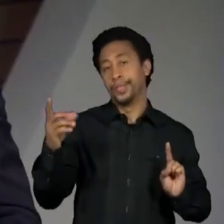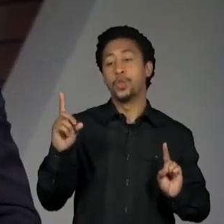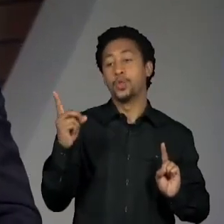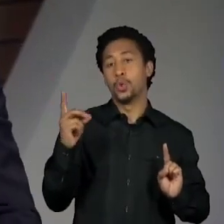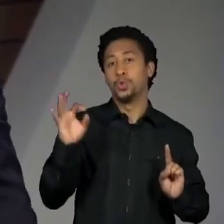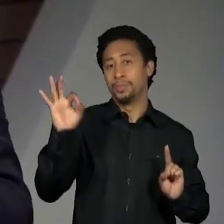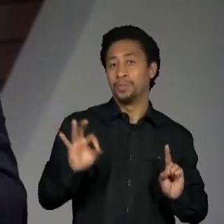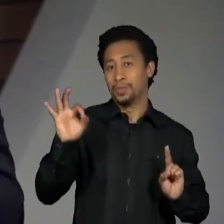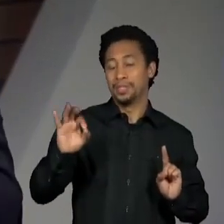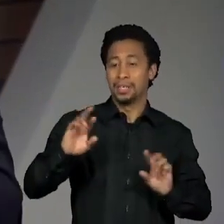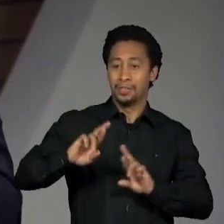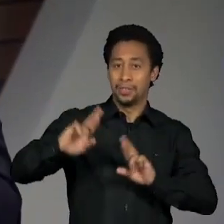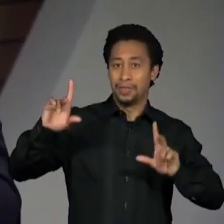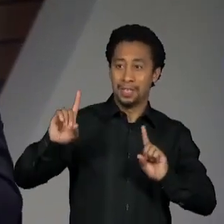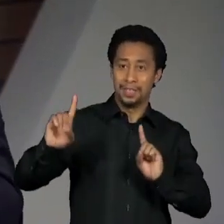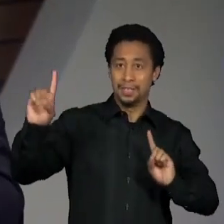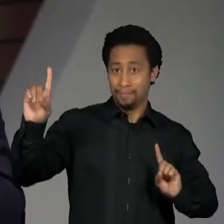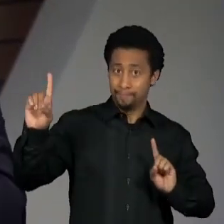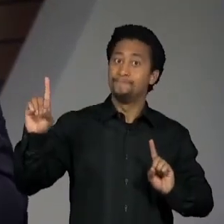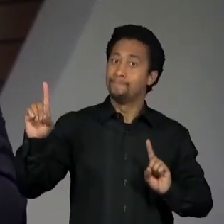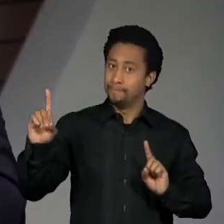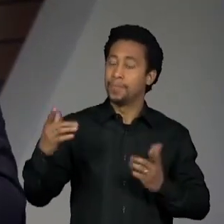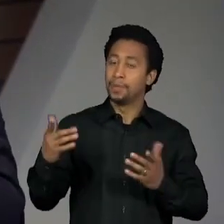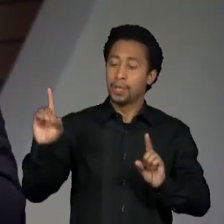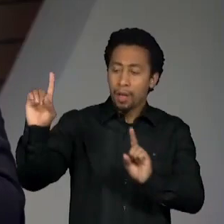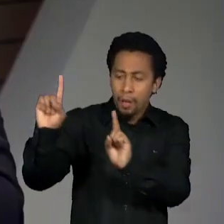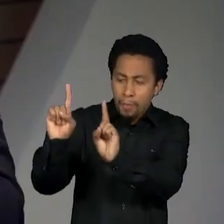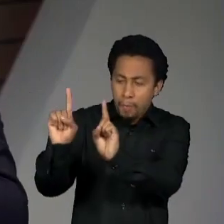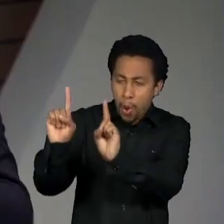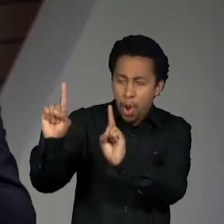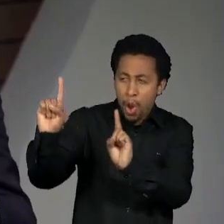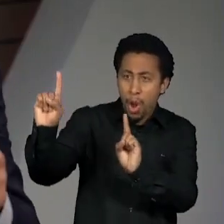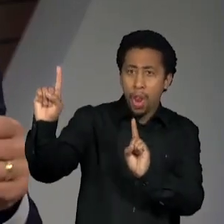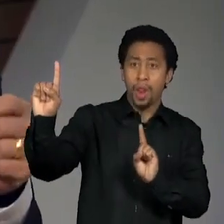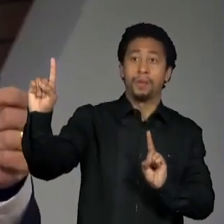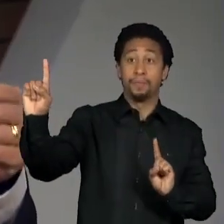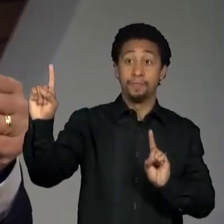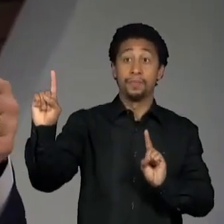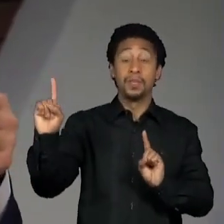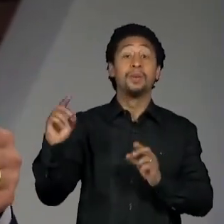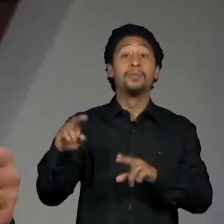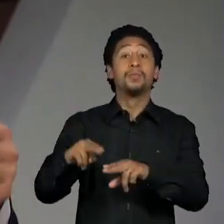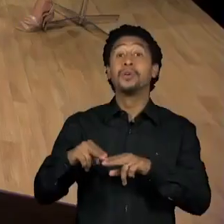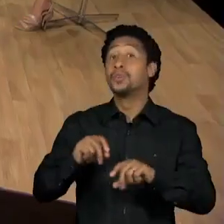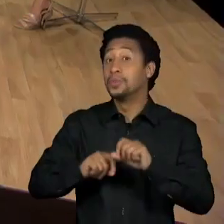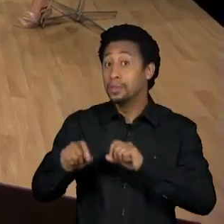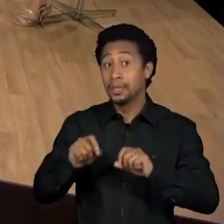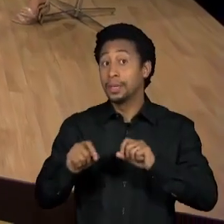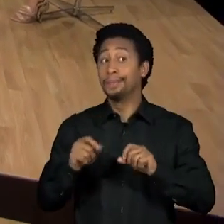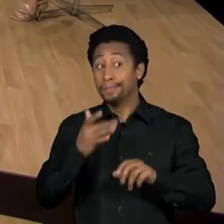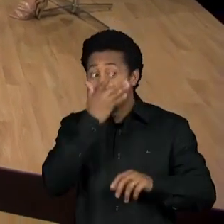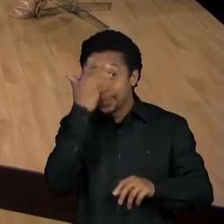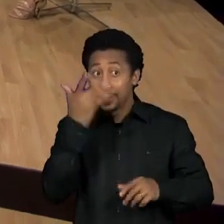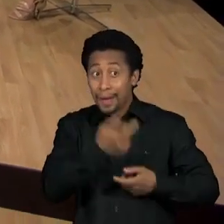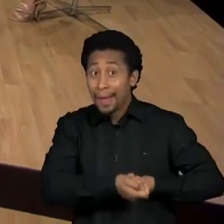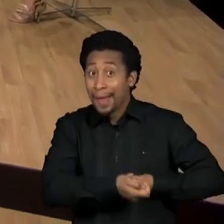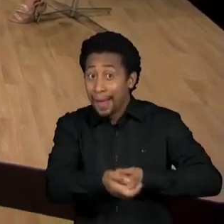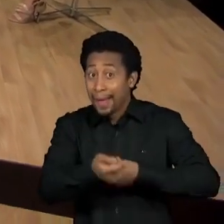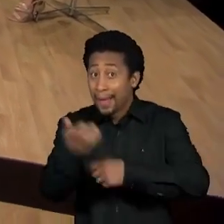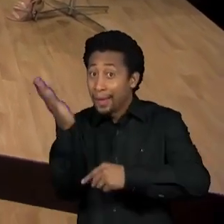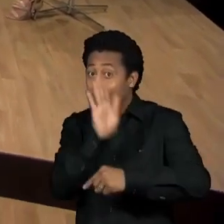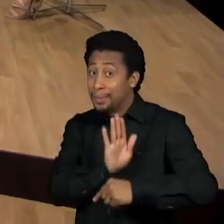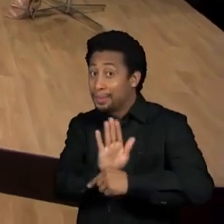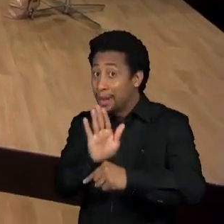Fundamentalmente sedimentada na redução das intenções de voto entre Lula e Bolsonaro, entre quem, Vera, recebeu o Auxílio Brasil. Ou seja,